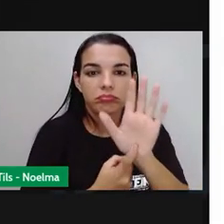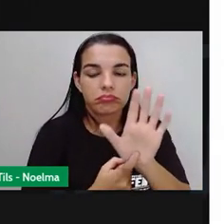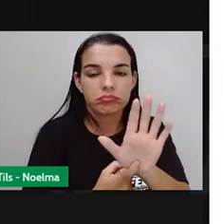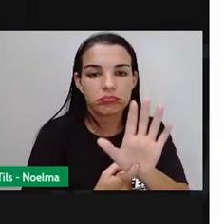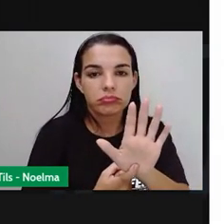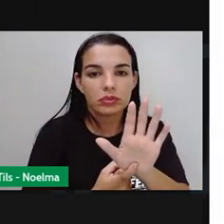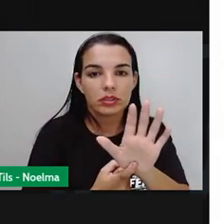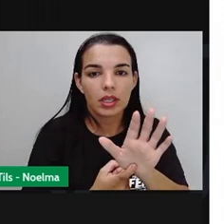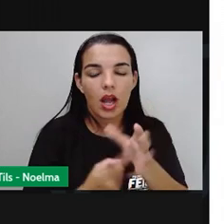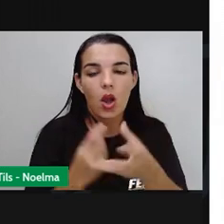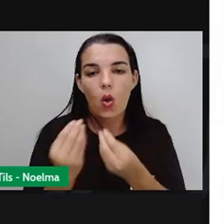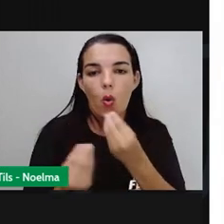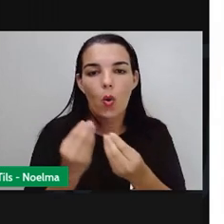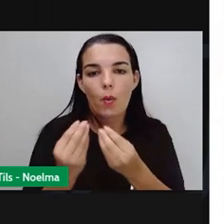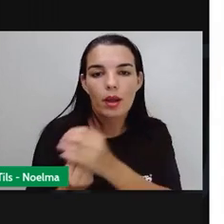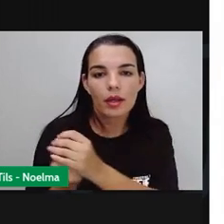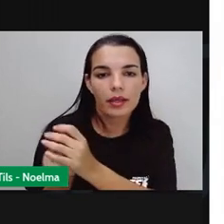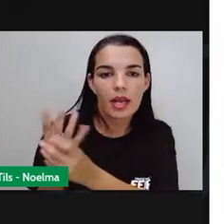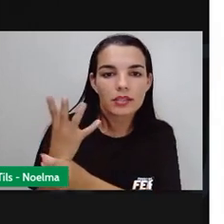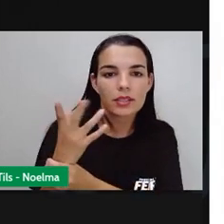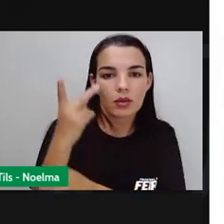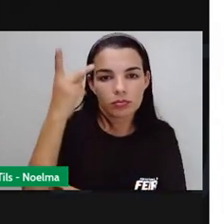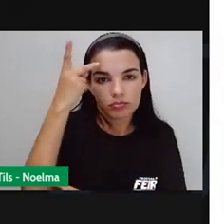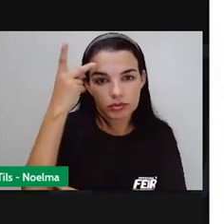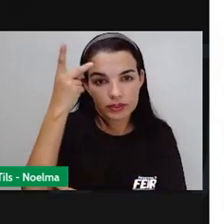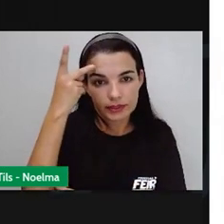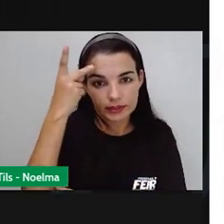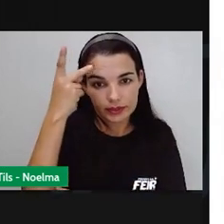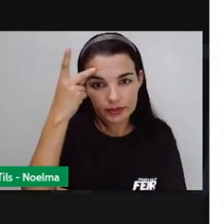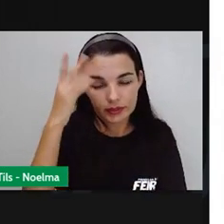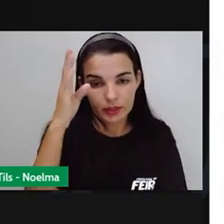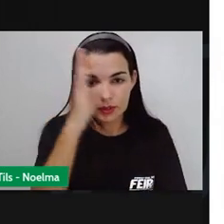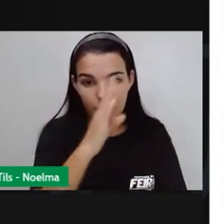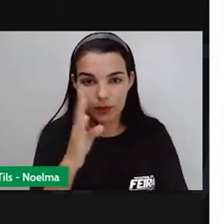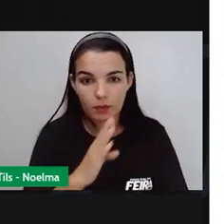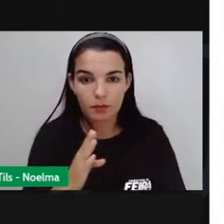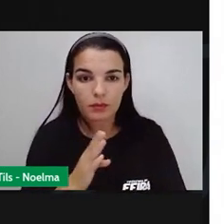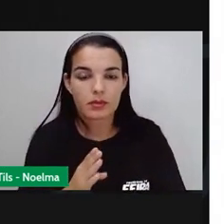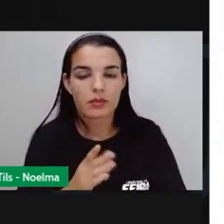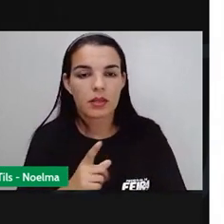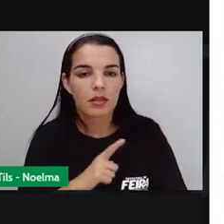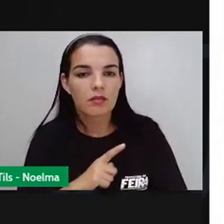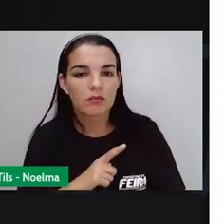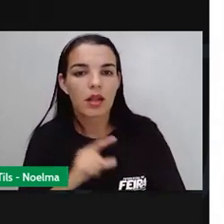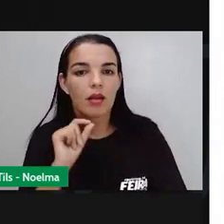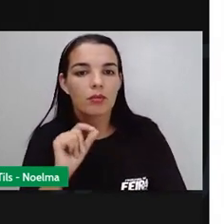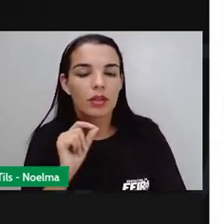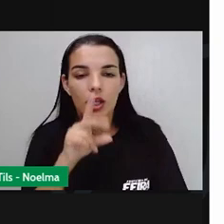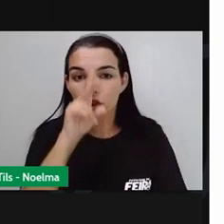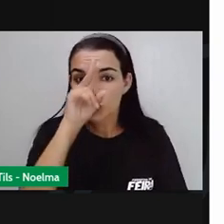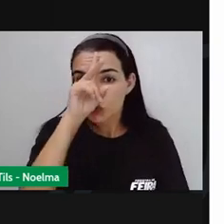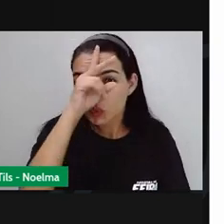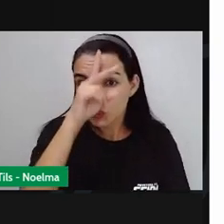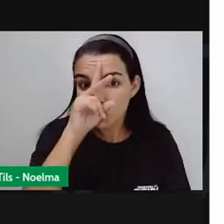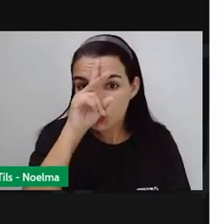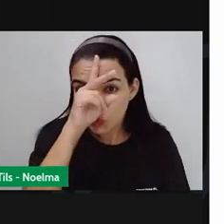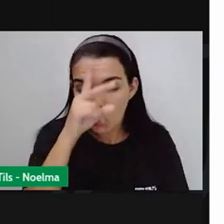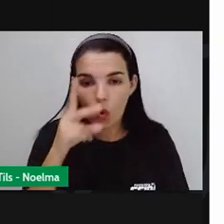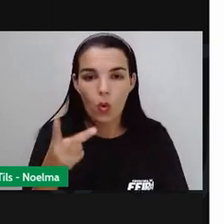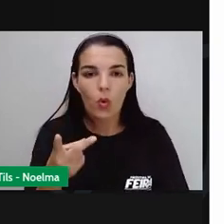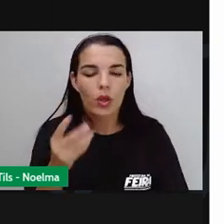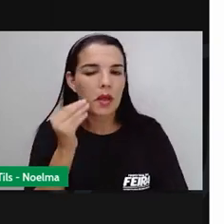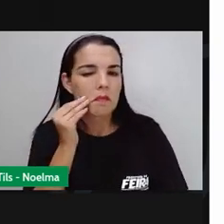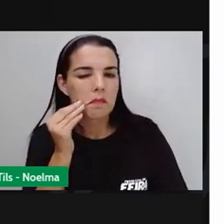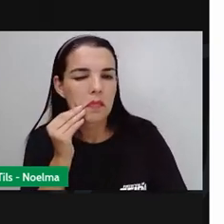imigração no Brasil, mais especificamente em São Paulo, mais do que uma exposição que tem uma pretensão histórica, ela é uma exposição que tem uma